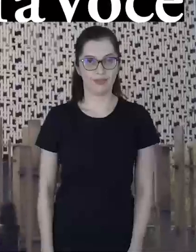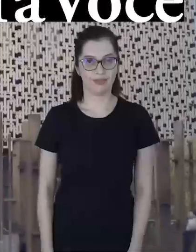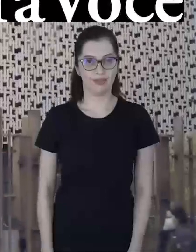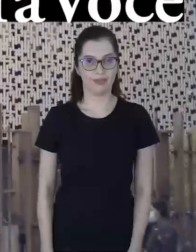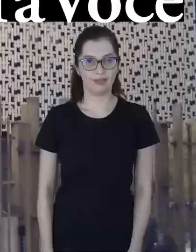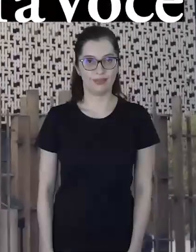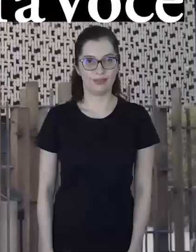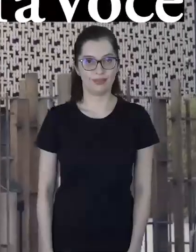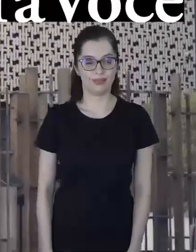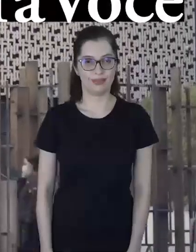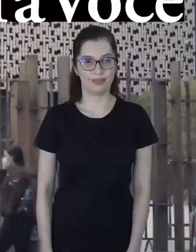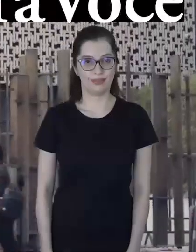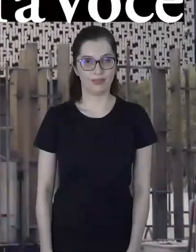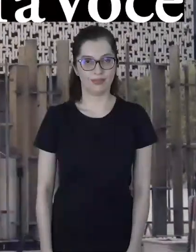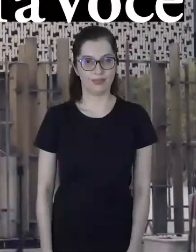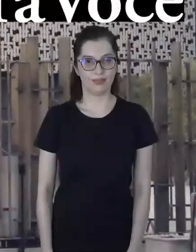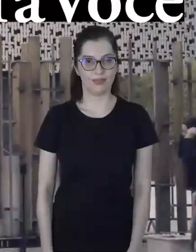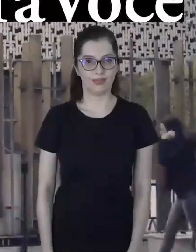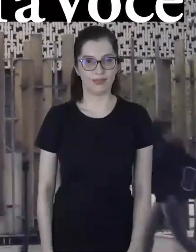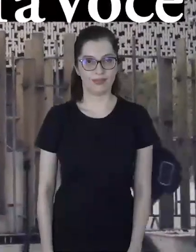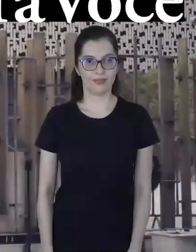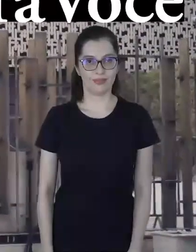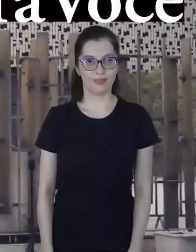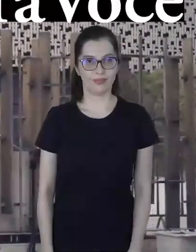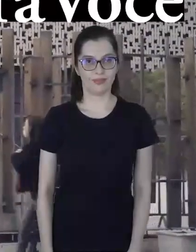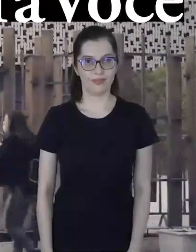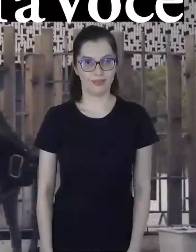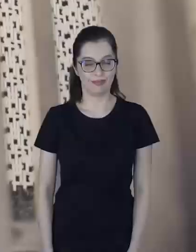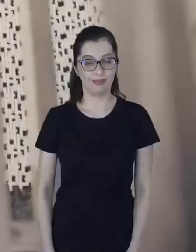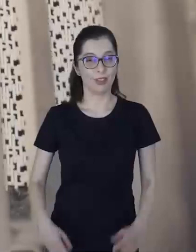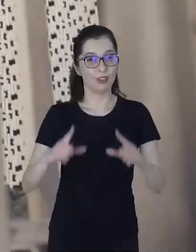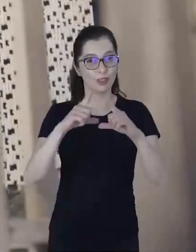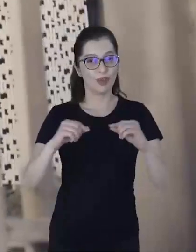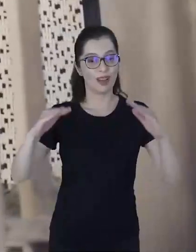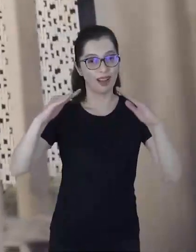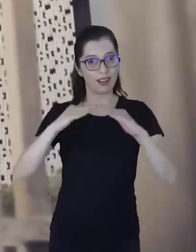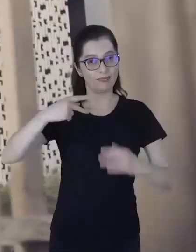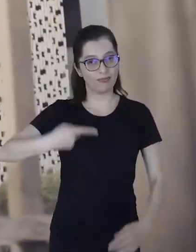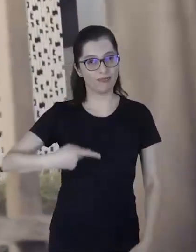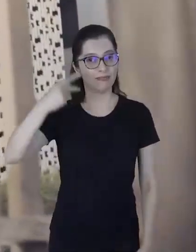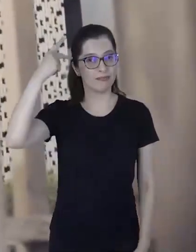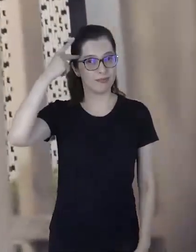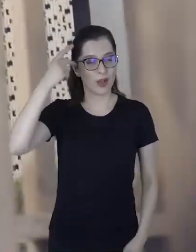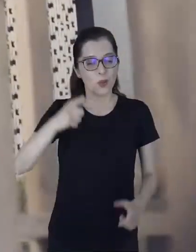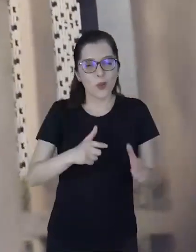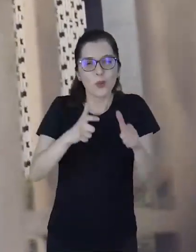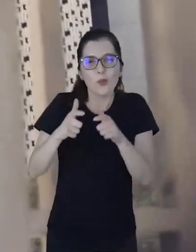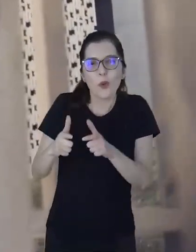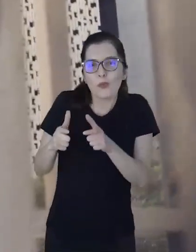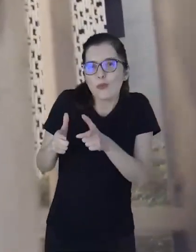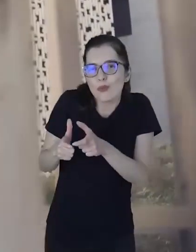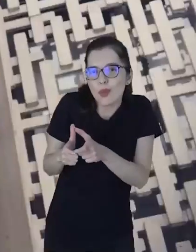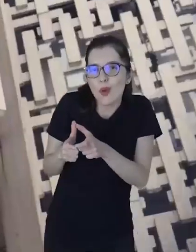Uma fachada composta por madeiras rinoki encaixadas na vertical e na horizontal. A Japan House São Paulo é um